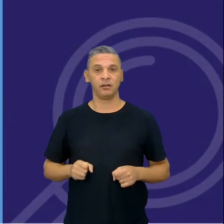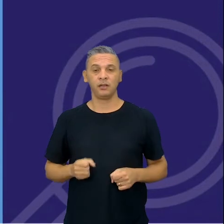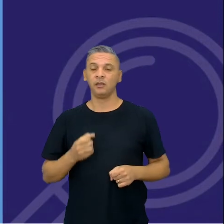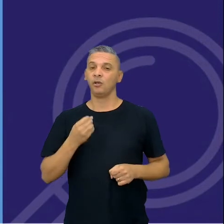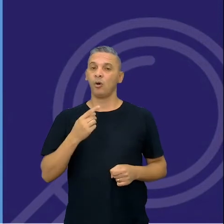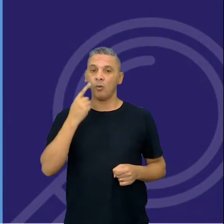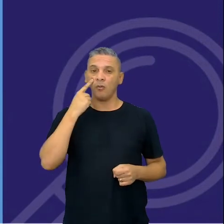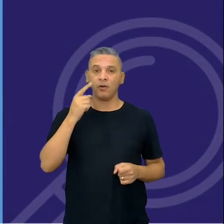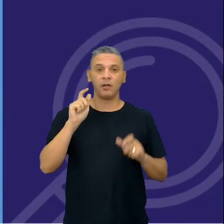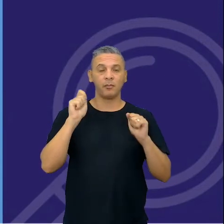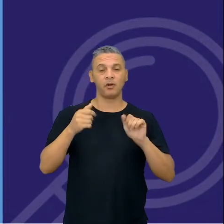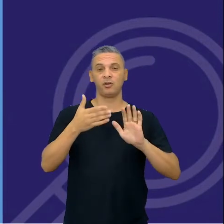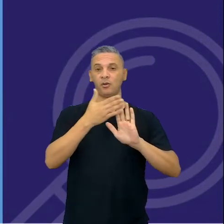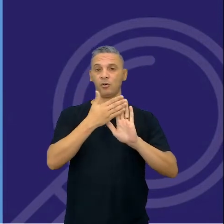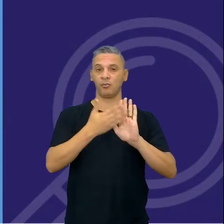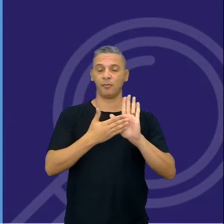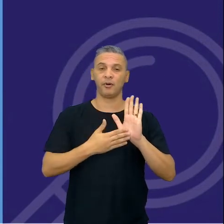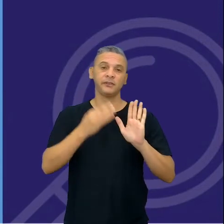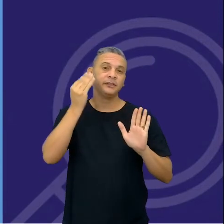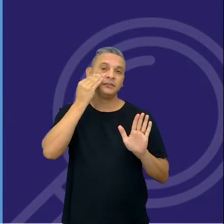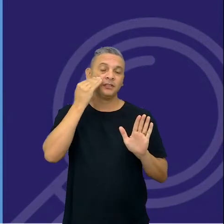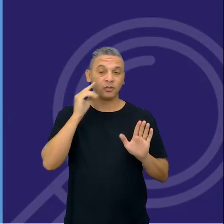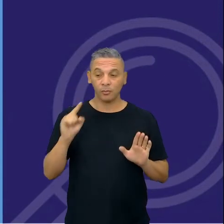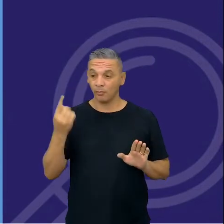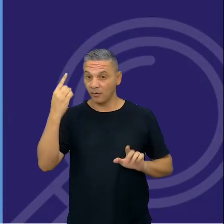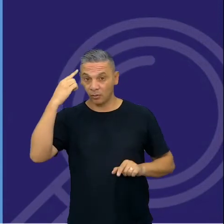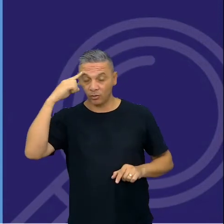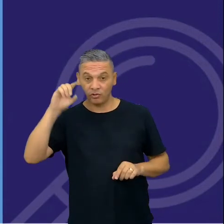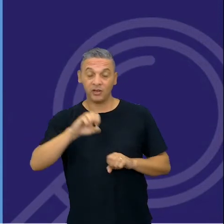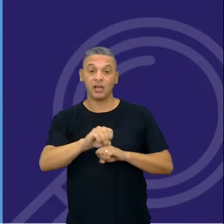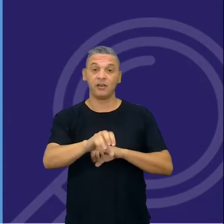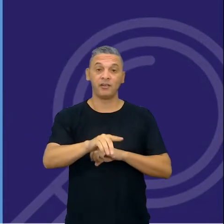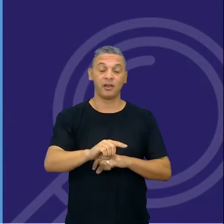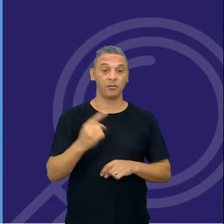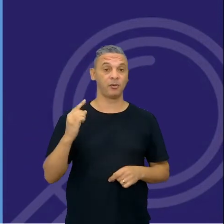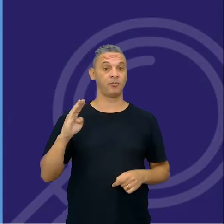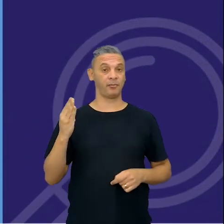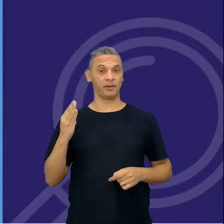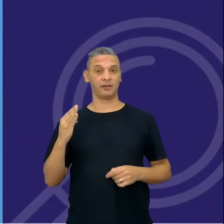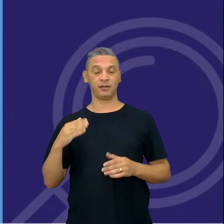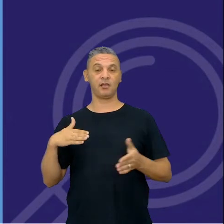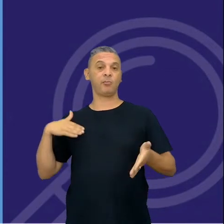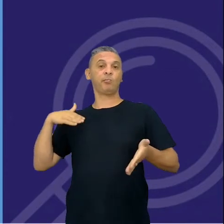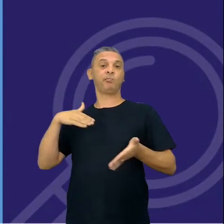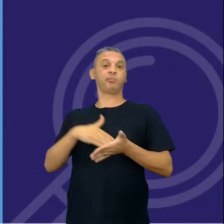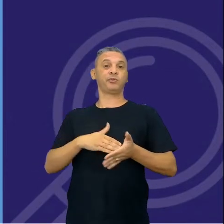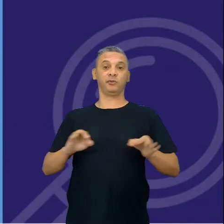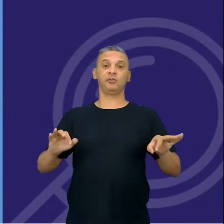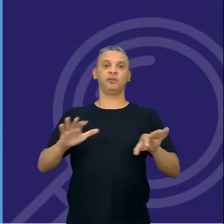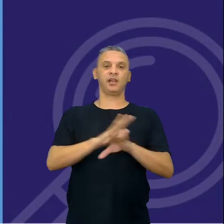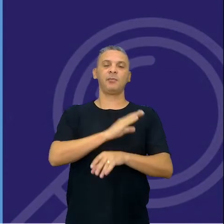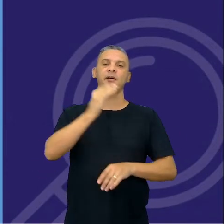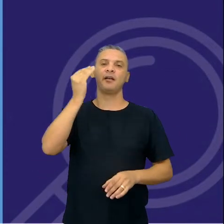falando para vocês, eu proponho um experimento no primeiro dia de aula do bimestre, ele tem até o fim do bimestre para tentar explicar o que aquilo